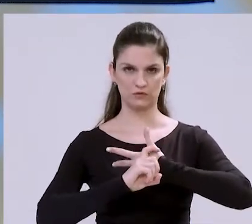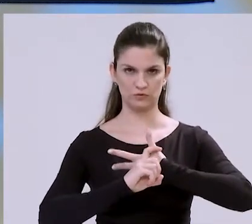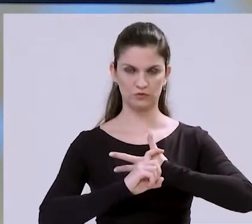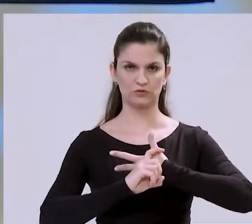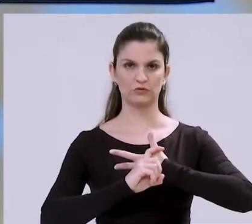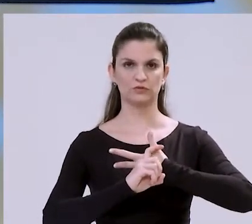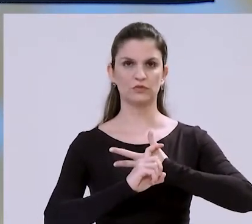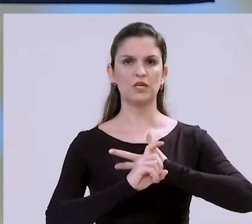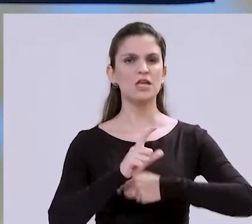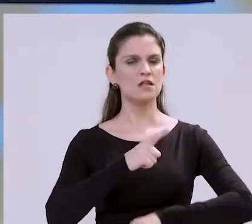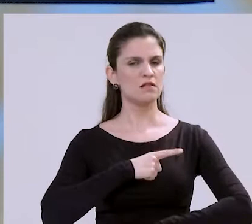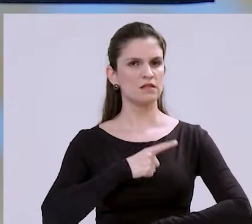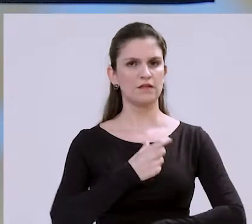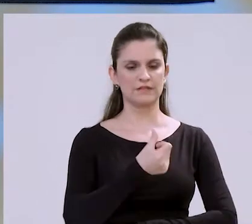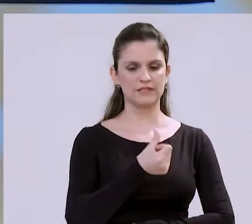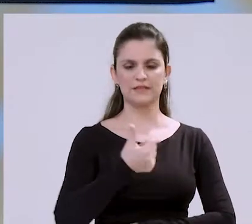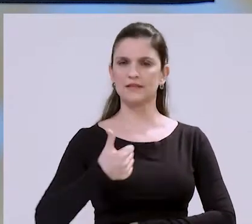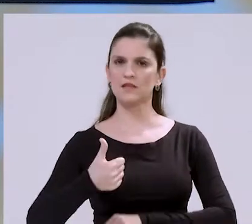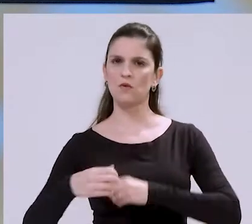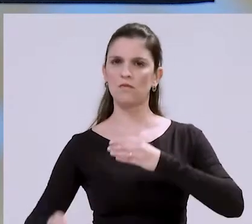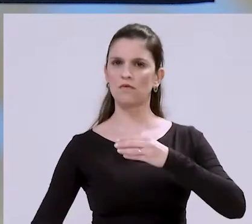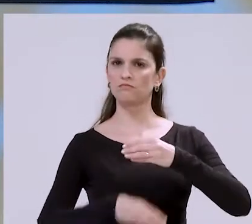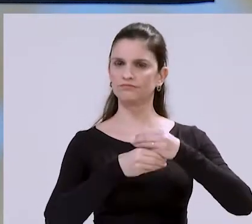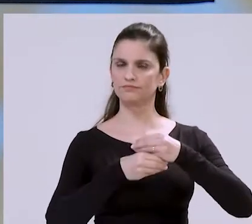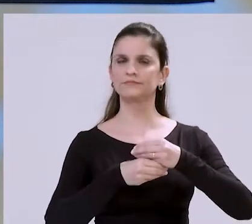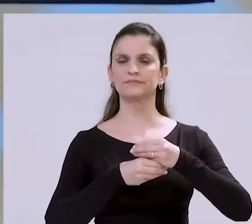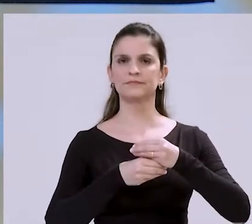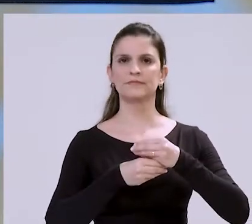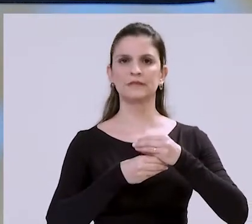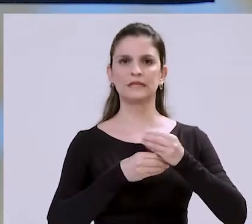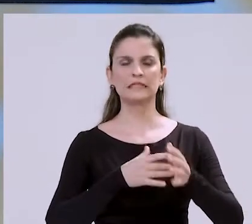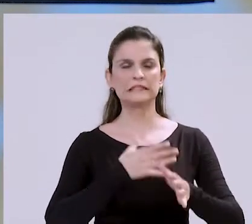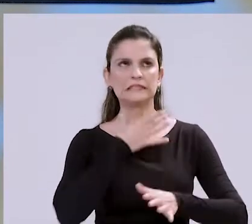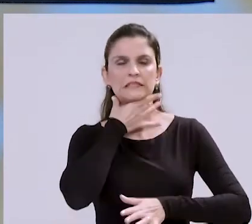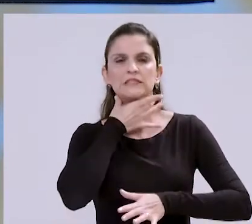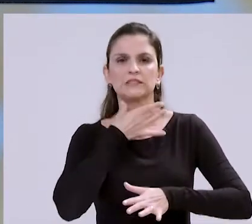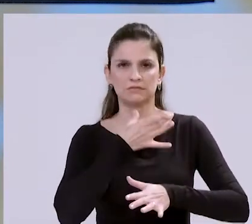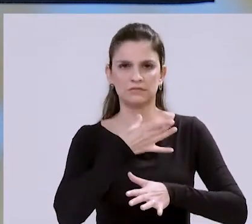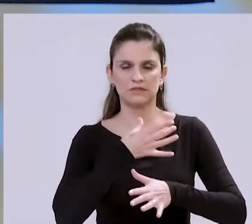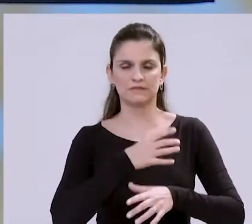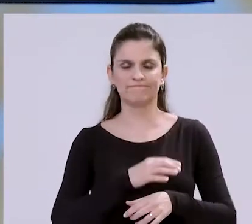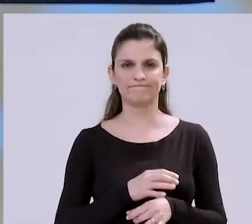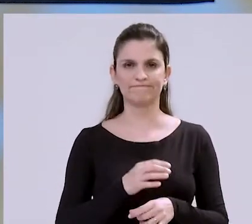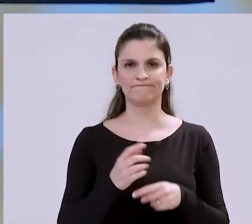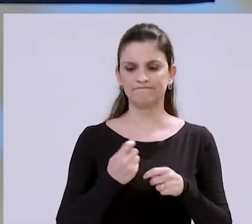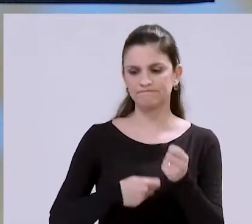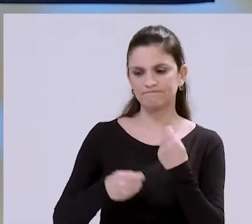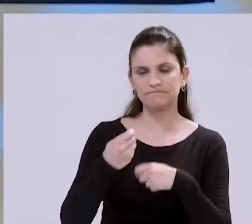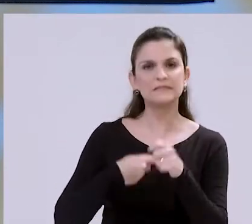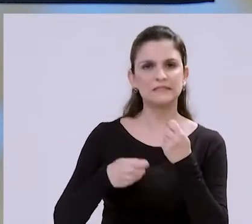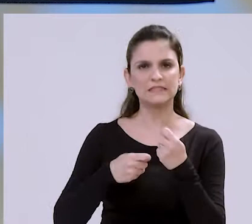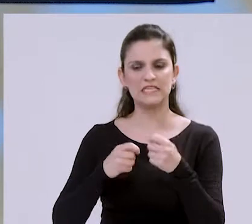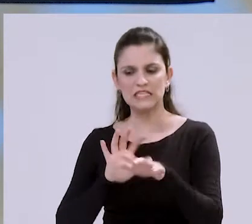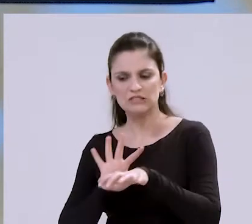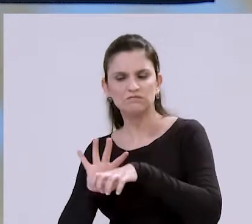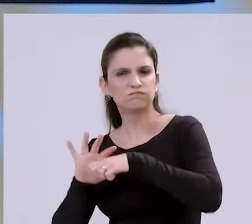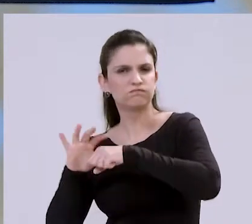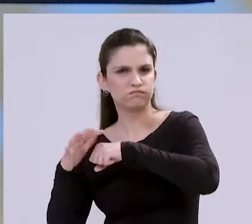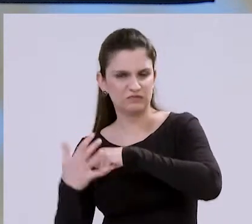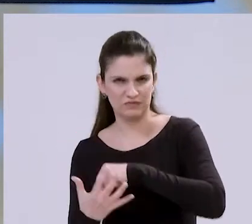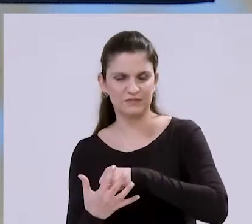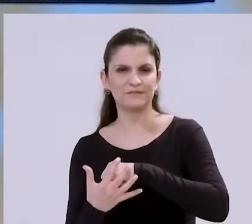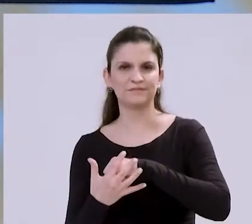autoria do Executivo e recebeu 61 emendas. Com a economia afetada pela pandemia do Covid-19,